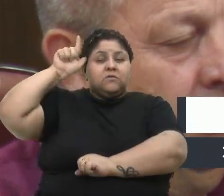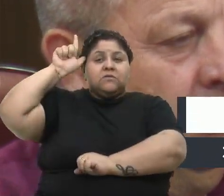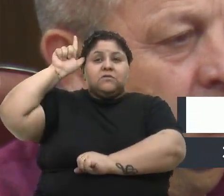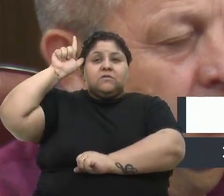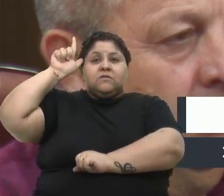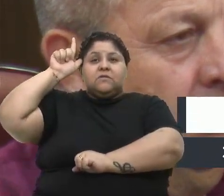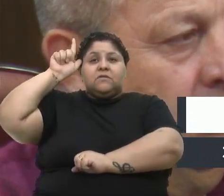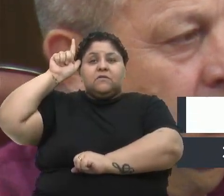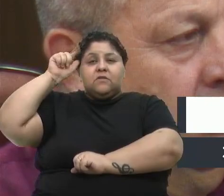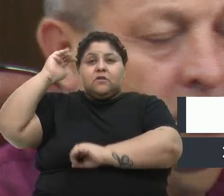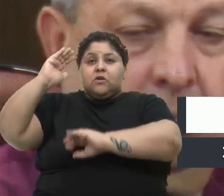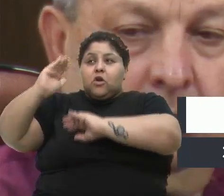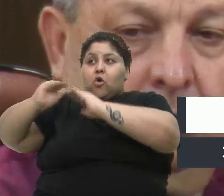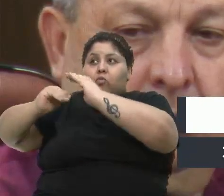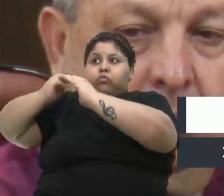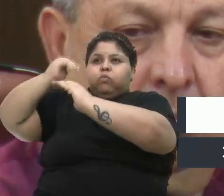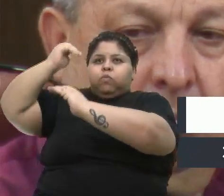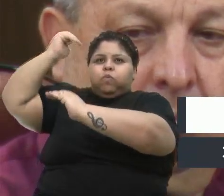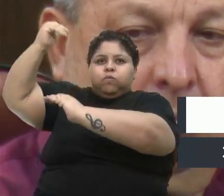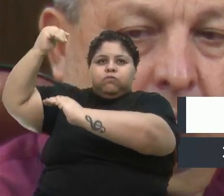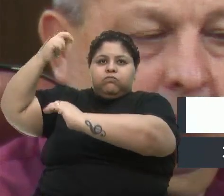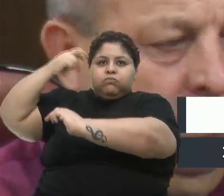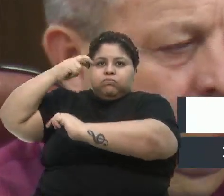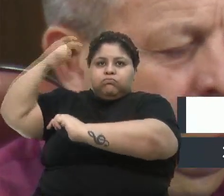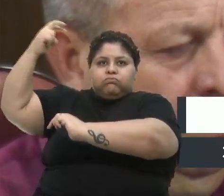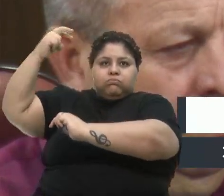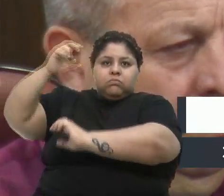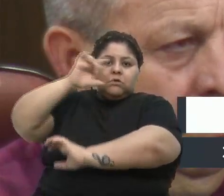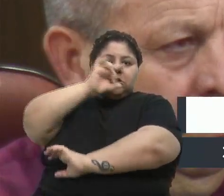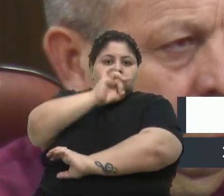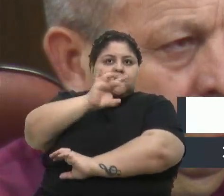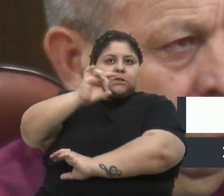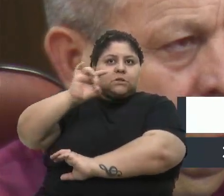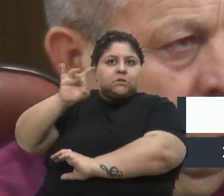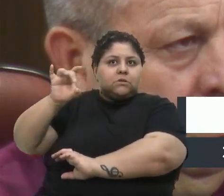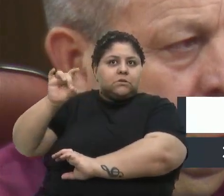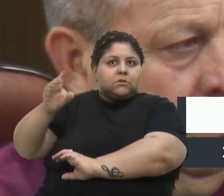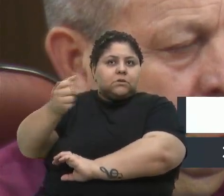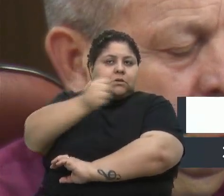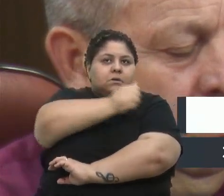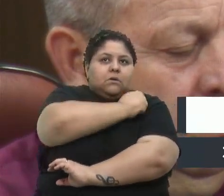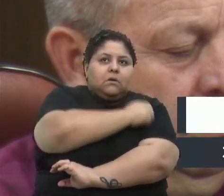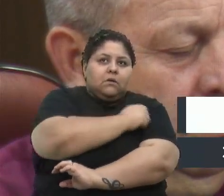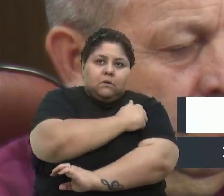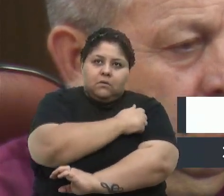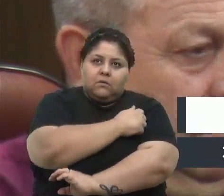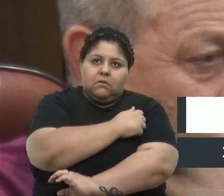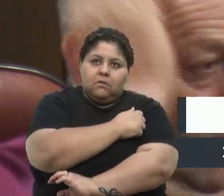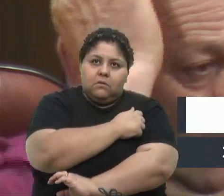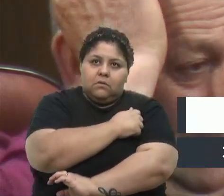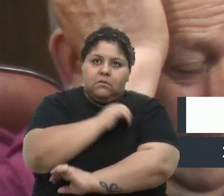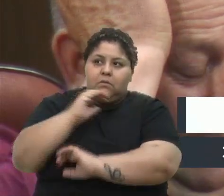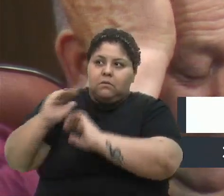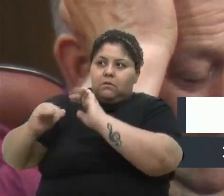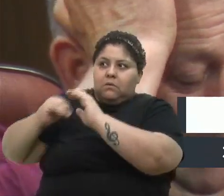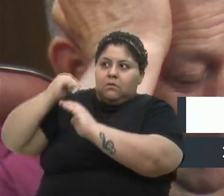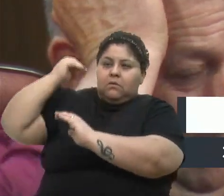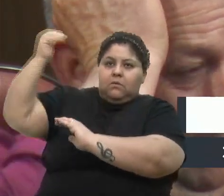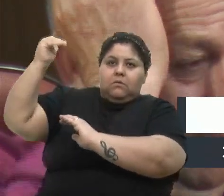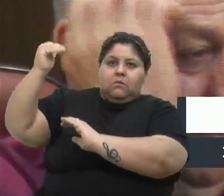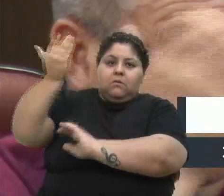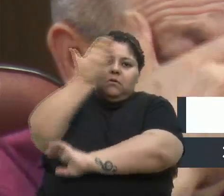o nível de intelectualidade de cada um daqueles alunos. Um nível de